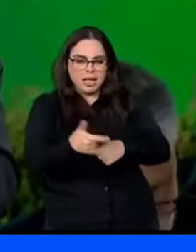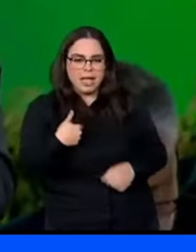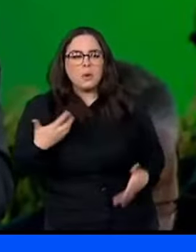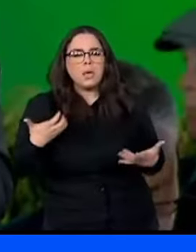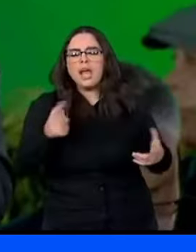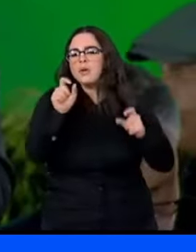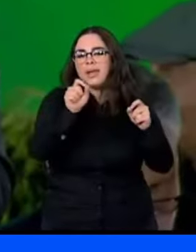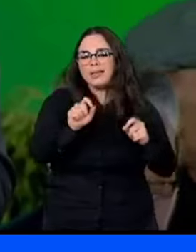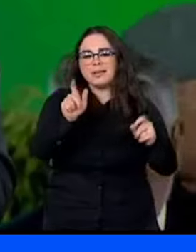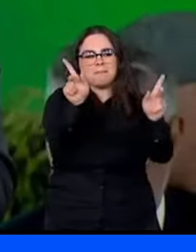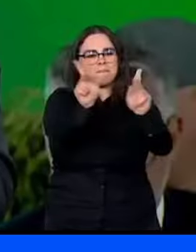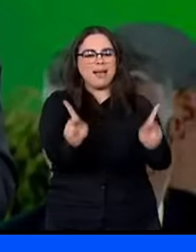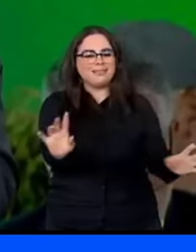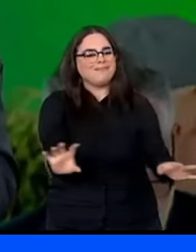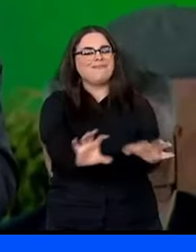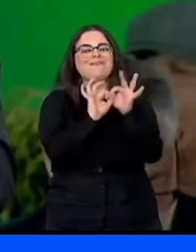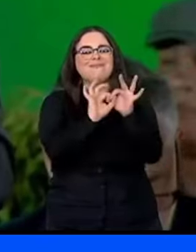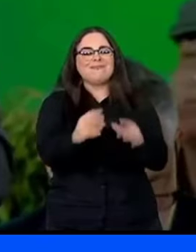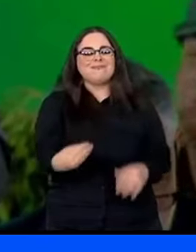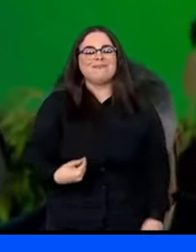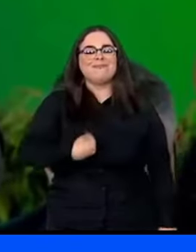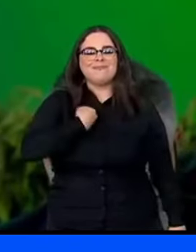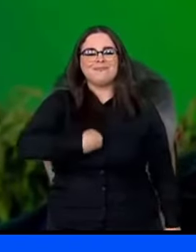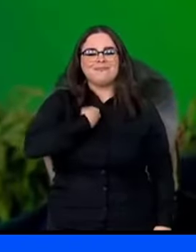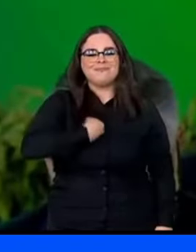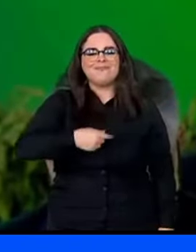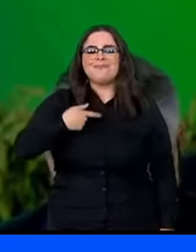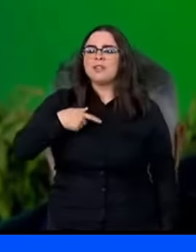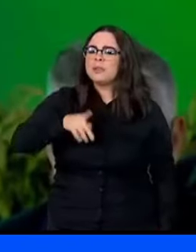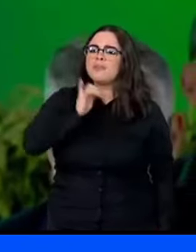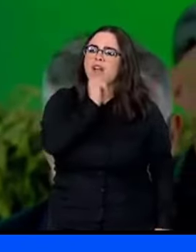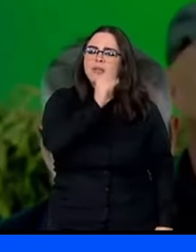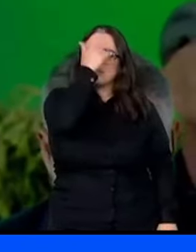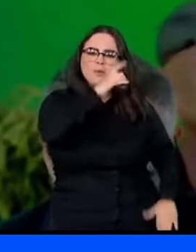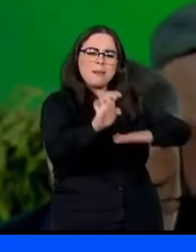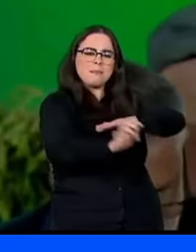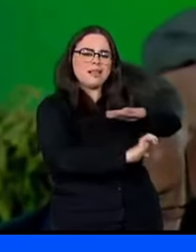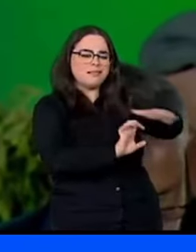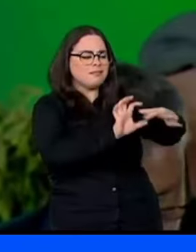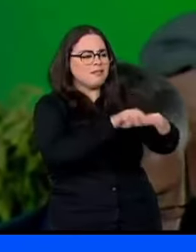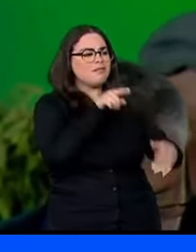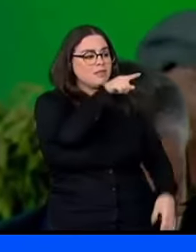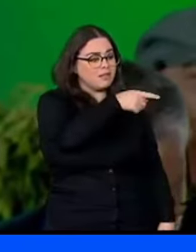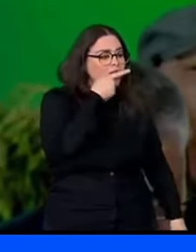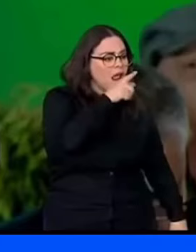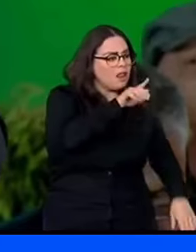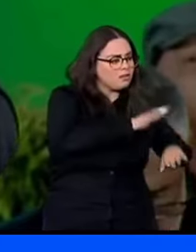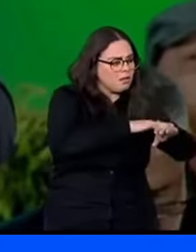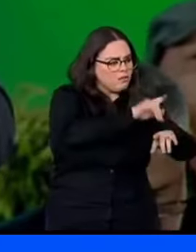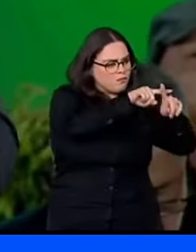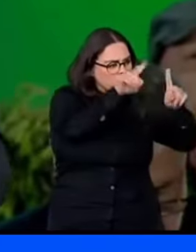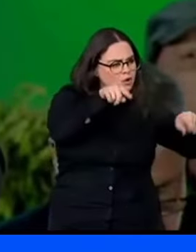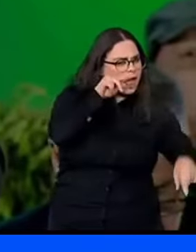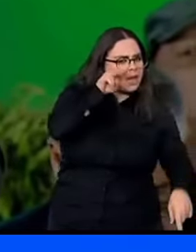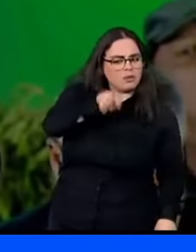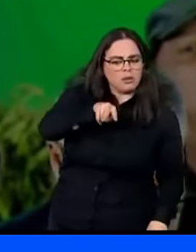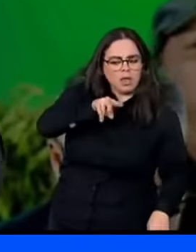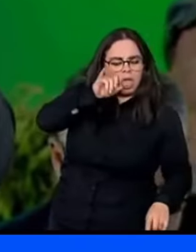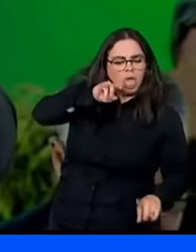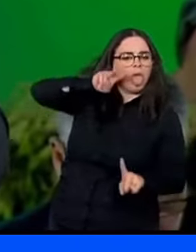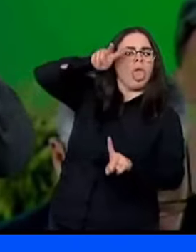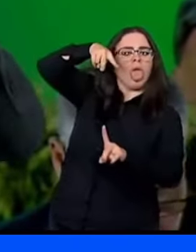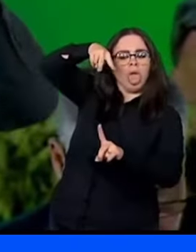viva em paz Eu sempre digo Para o empresário Quando você olhar Para o seu trabalhador Não olhe só Para o